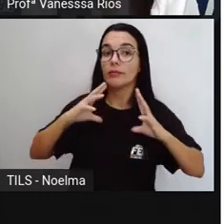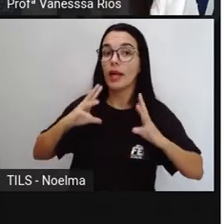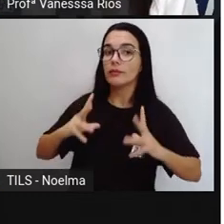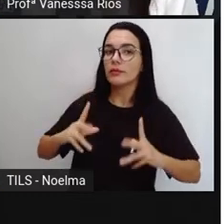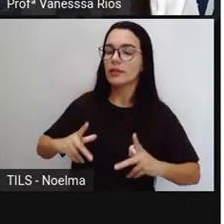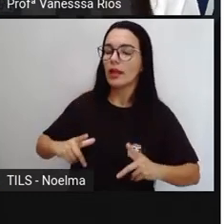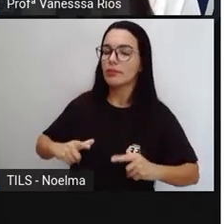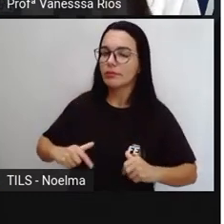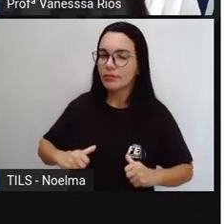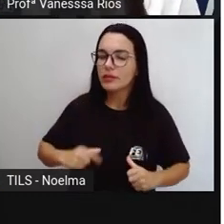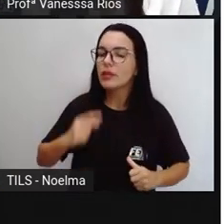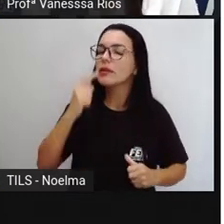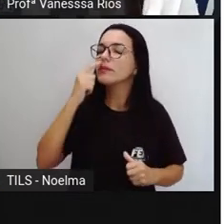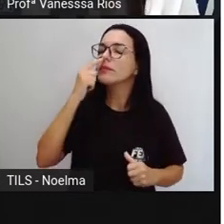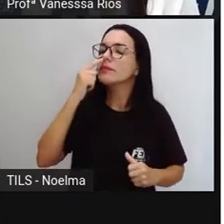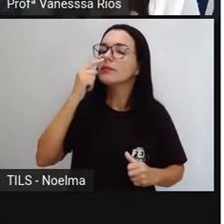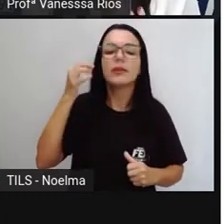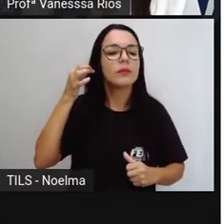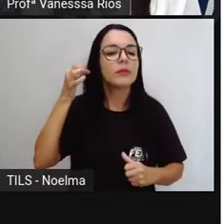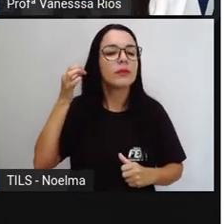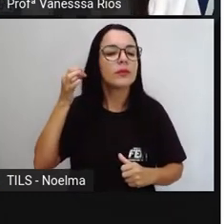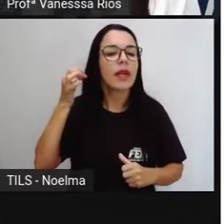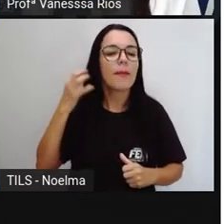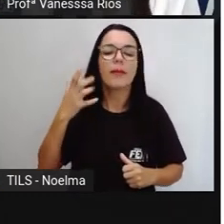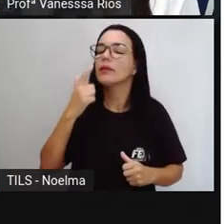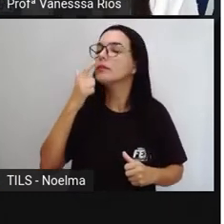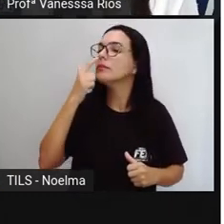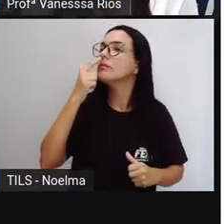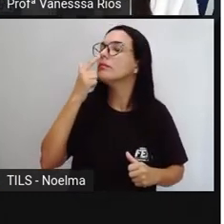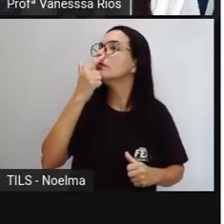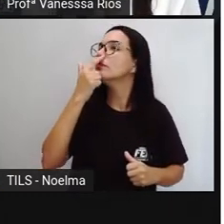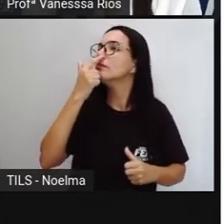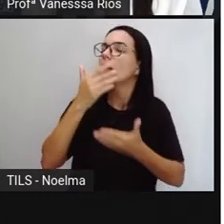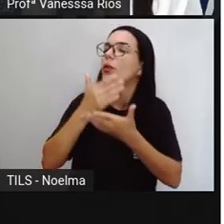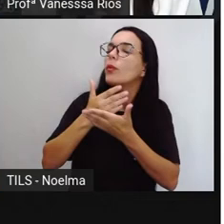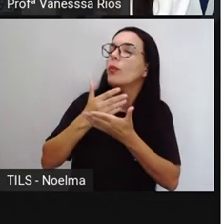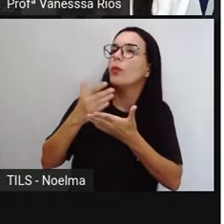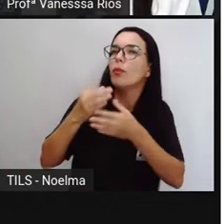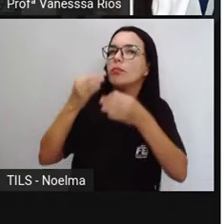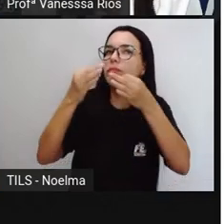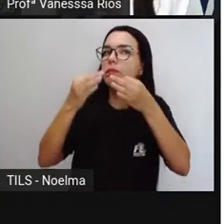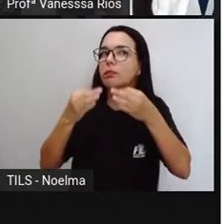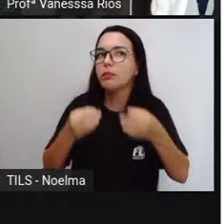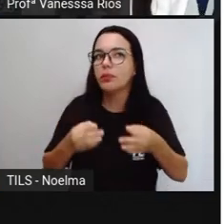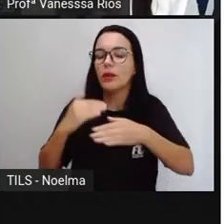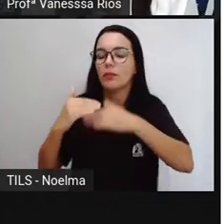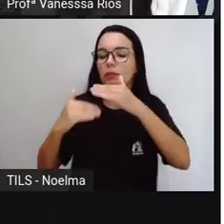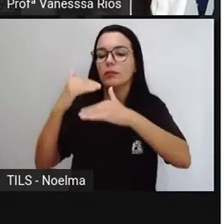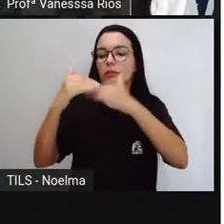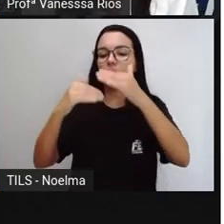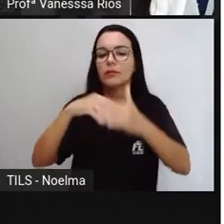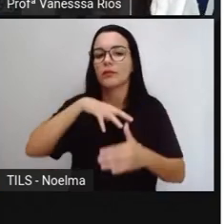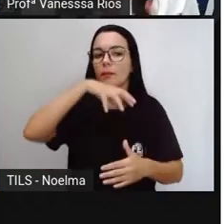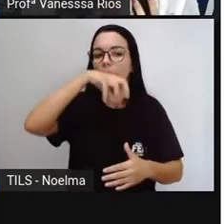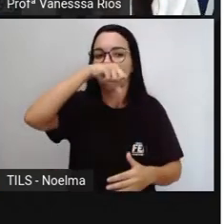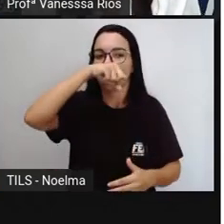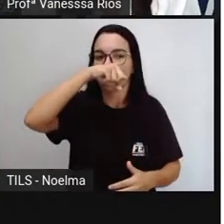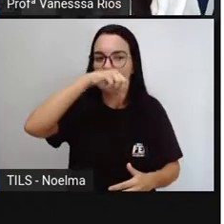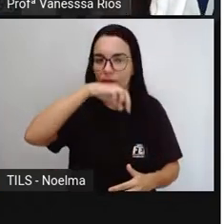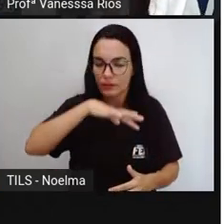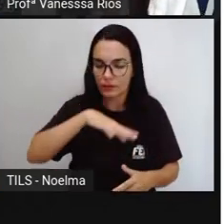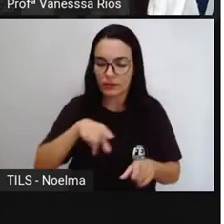possuir aí os pedrinhos, né? E ter todo o início correto do processo de respiração e vai